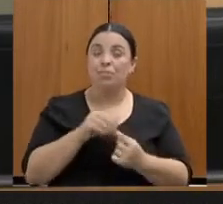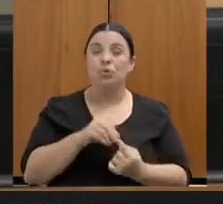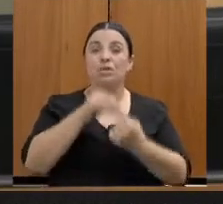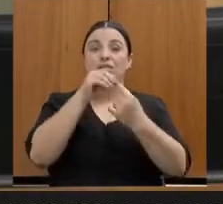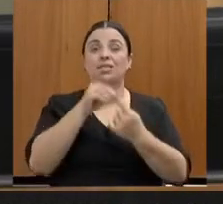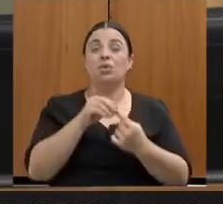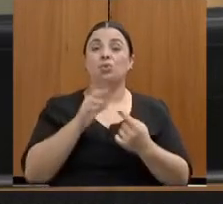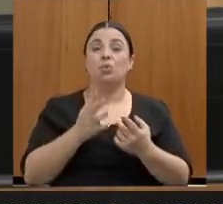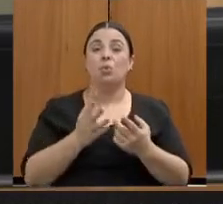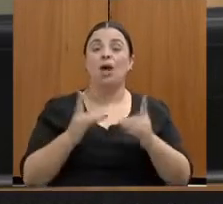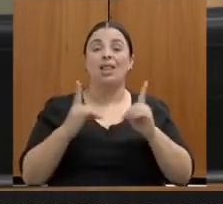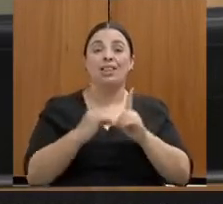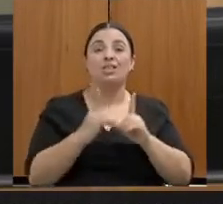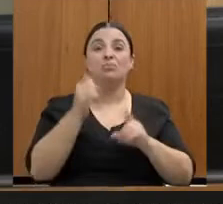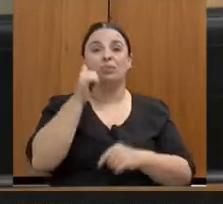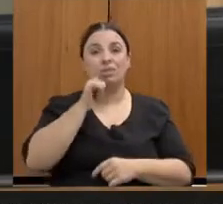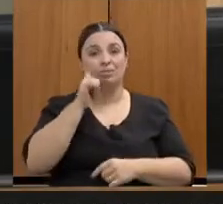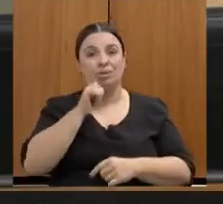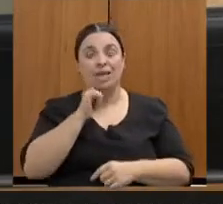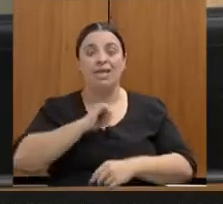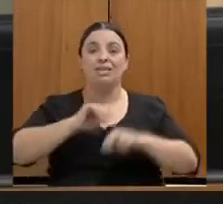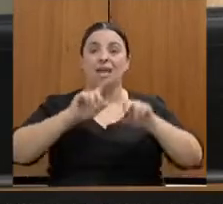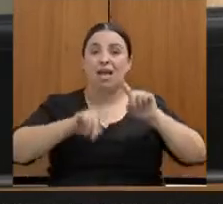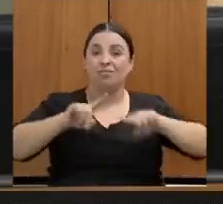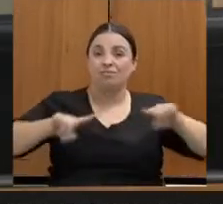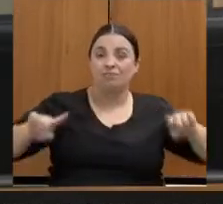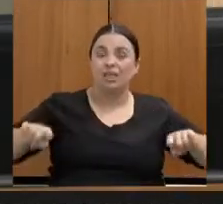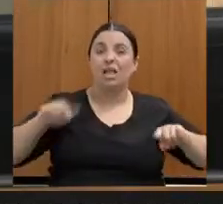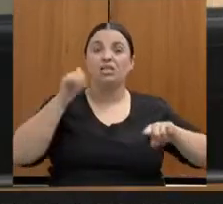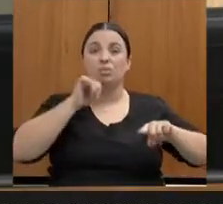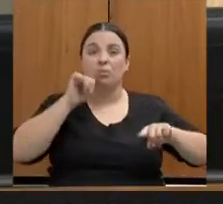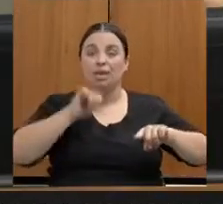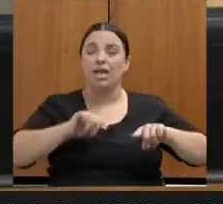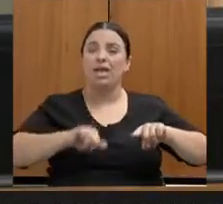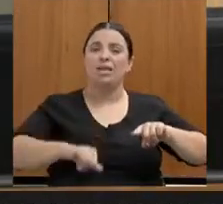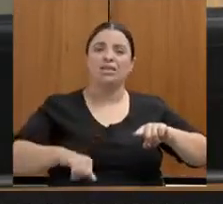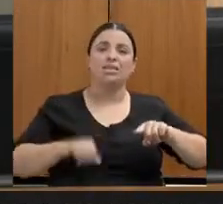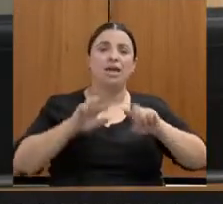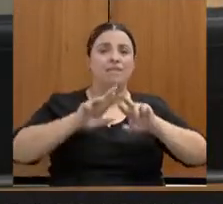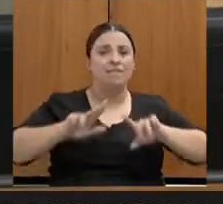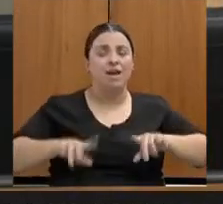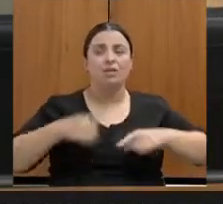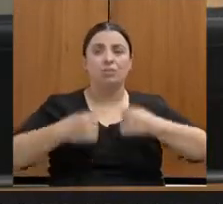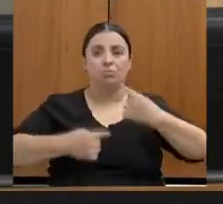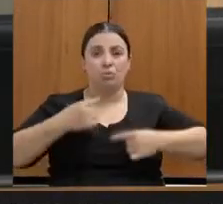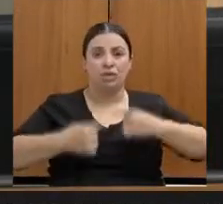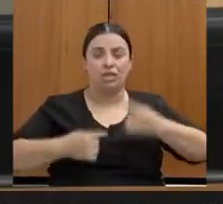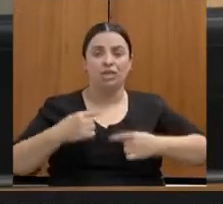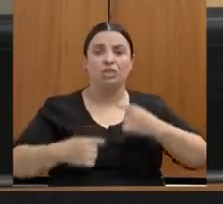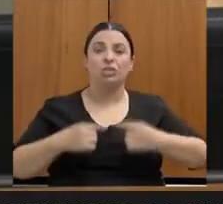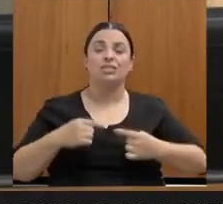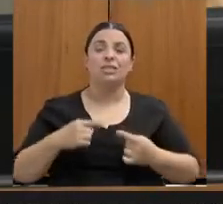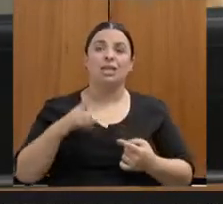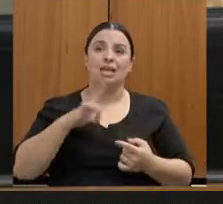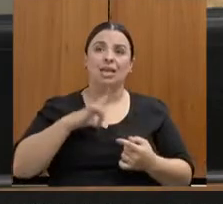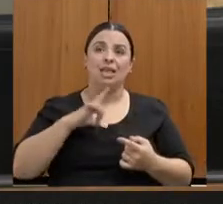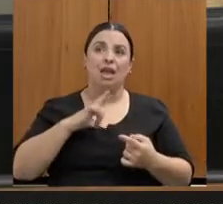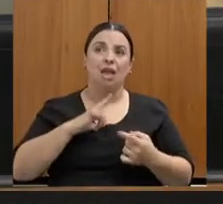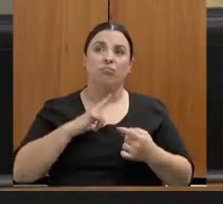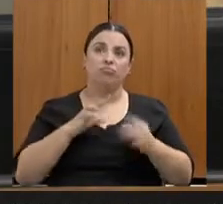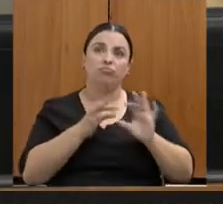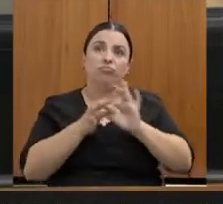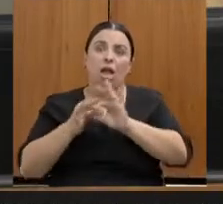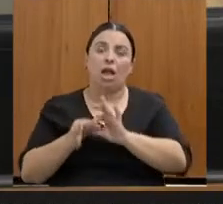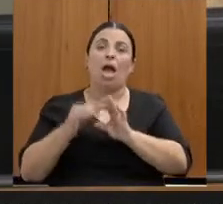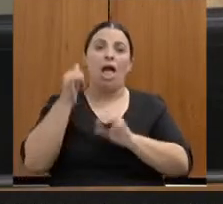atendimento às mulheres, às diversidades das nossas mulheres, às várias políticas que perpassam por nós, mulheres. e